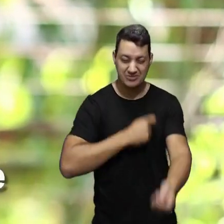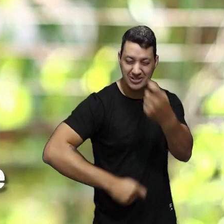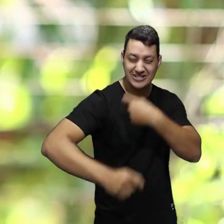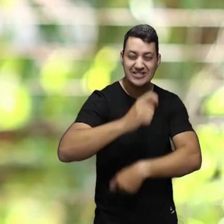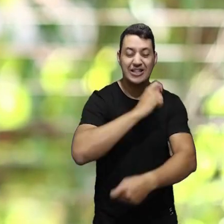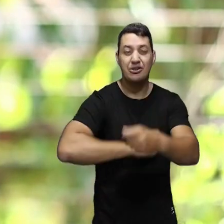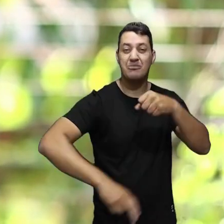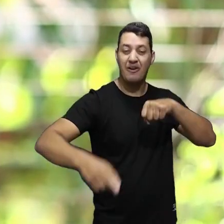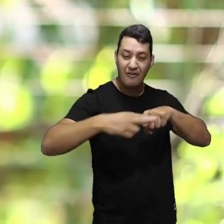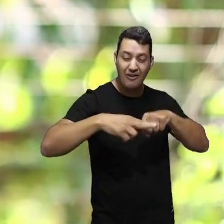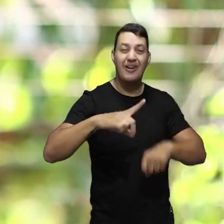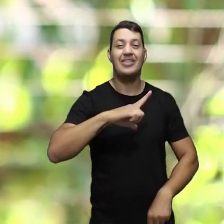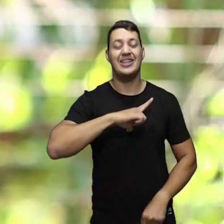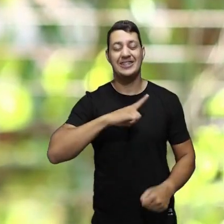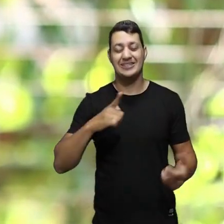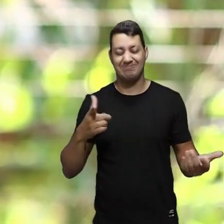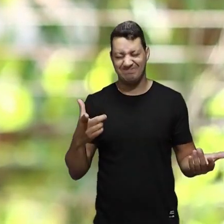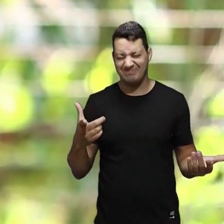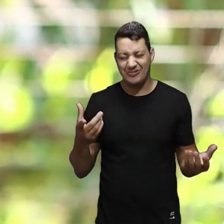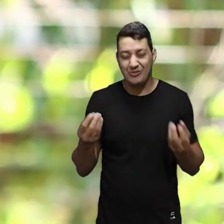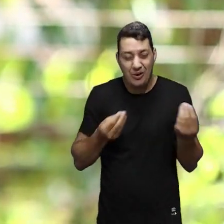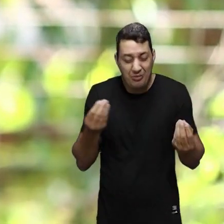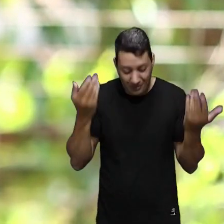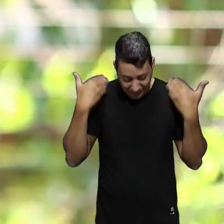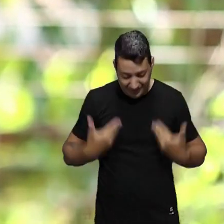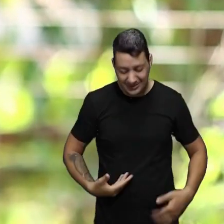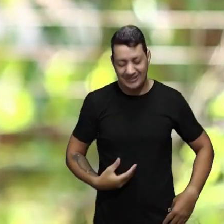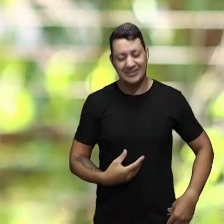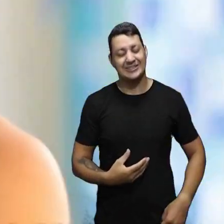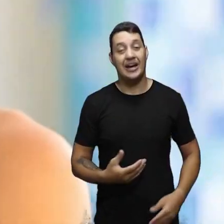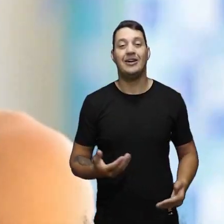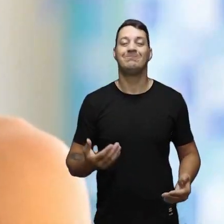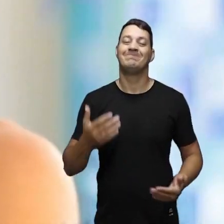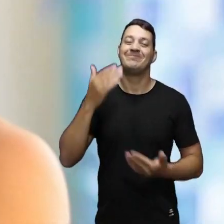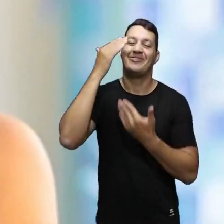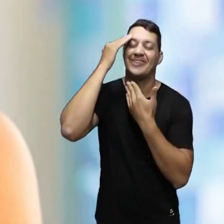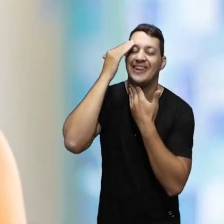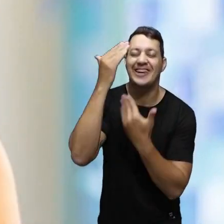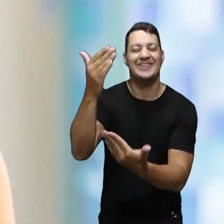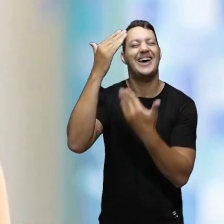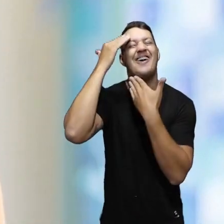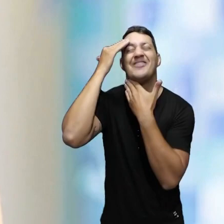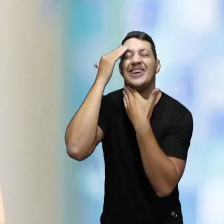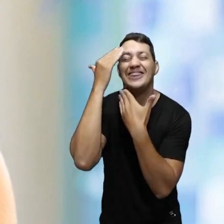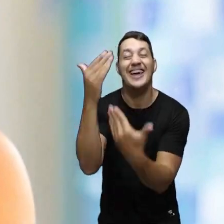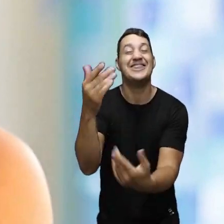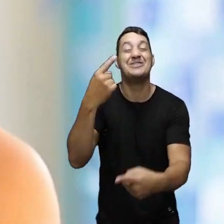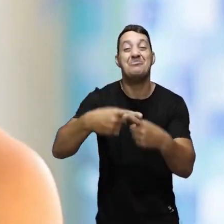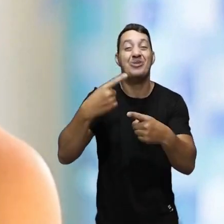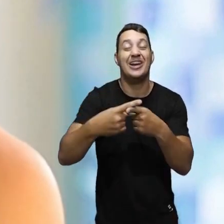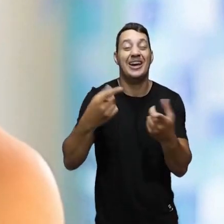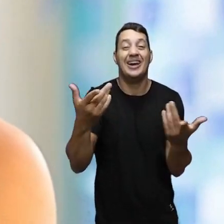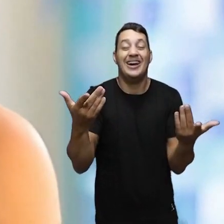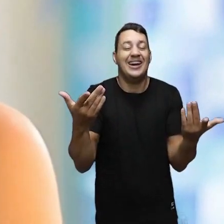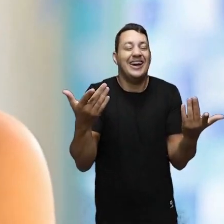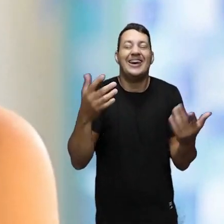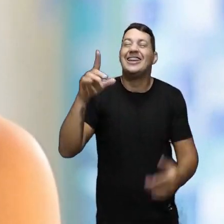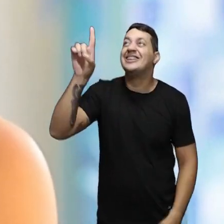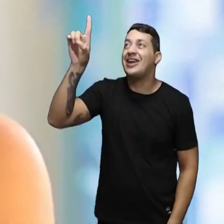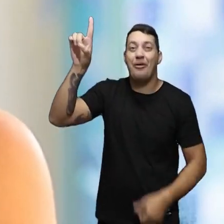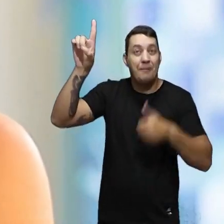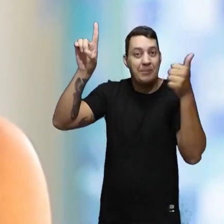administração que o Belfor Roxo está tendo, porque se não fosse ela, eu não estaria aqui hoje. Eu agradeço muito, muito, porque se não fosse